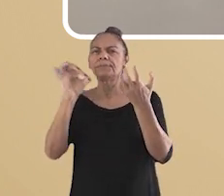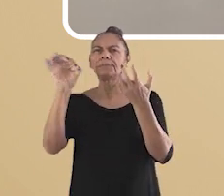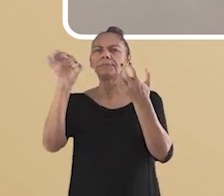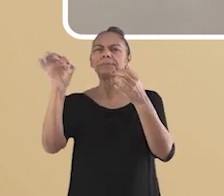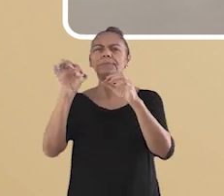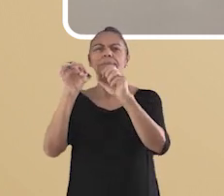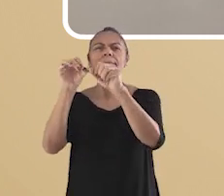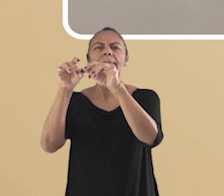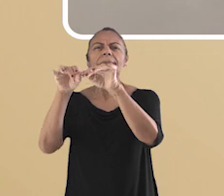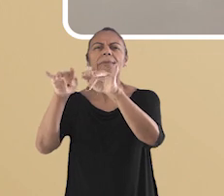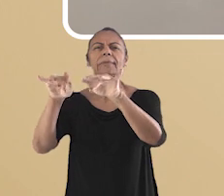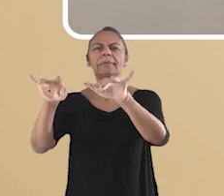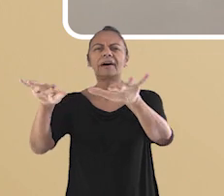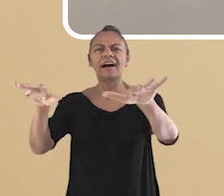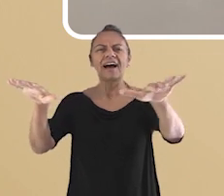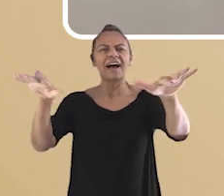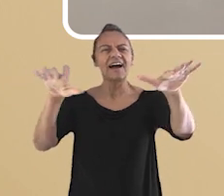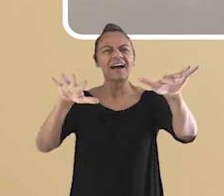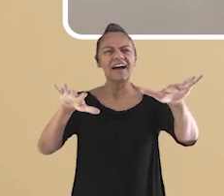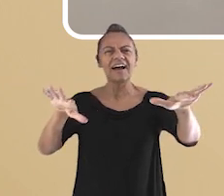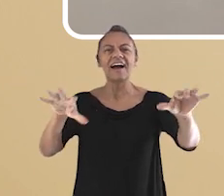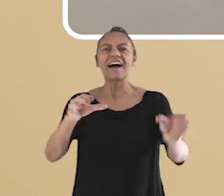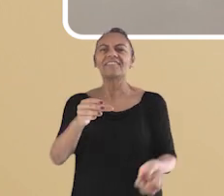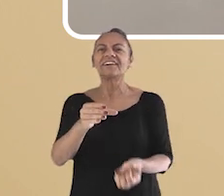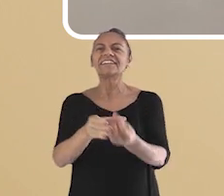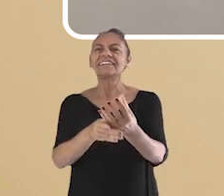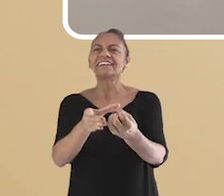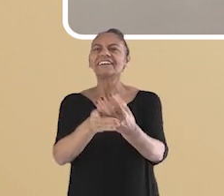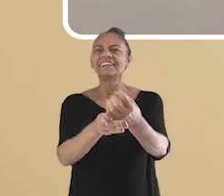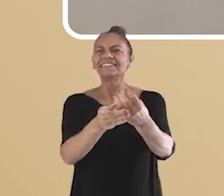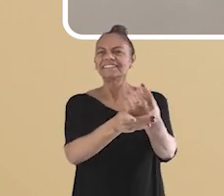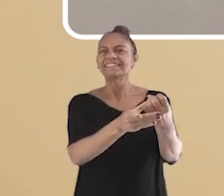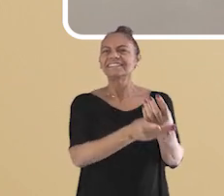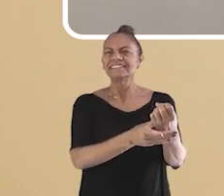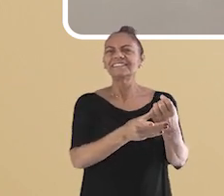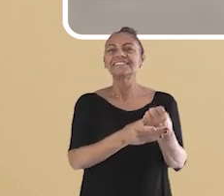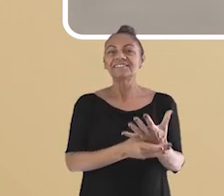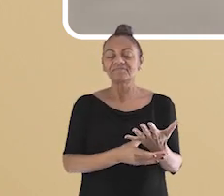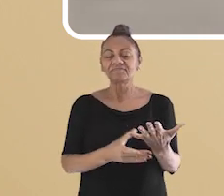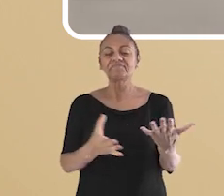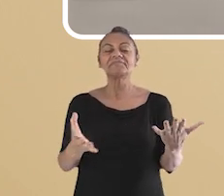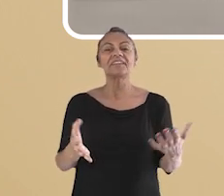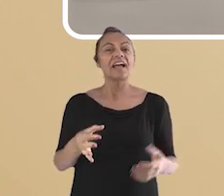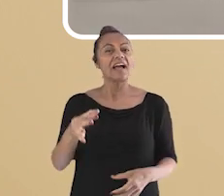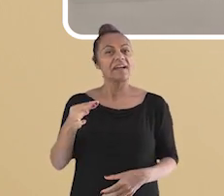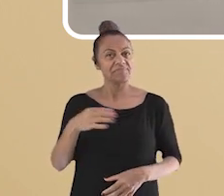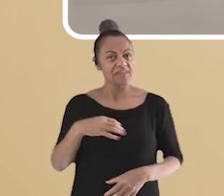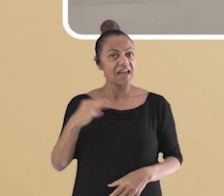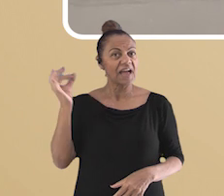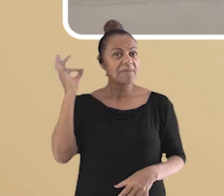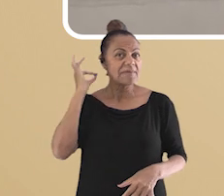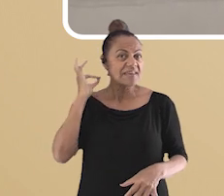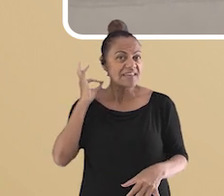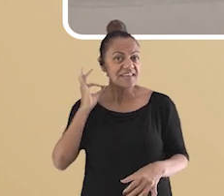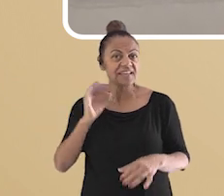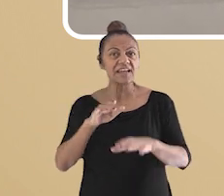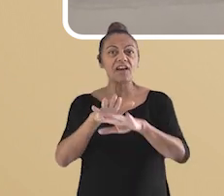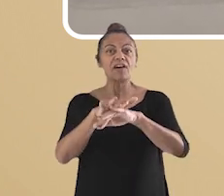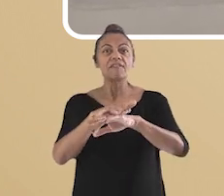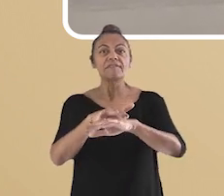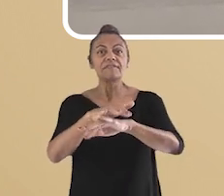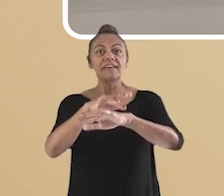de promoção de biodiversidade na terra. É aí que surgem os polinizadores, que são animais como abelhas,